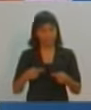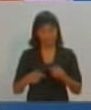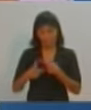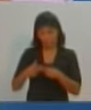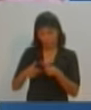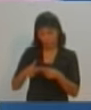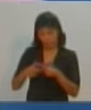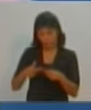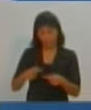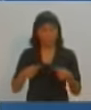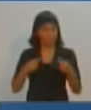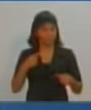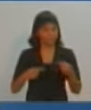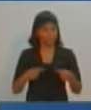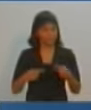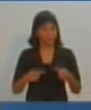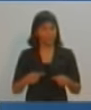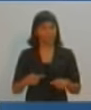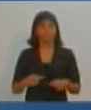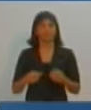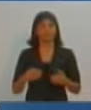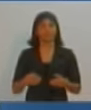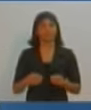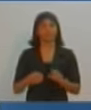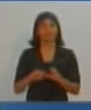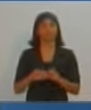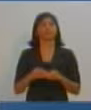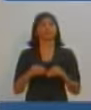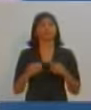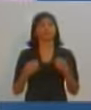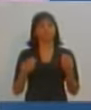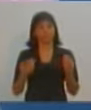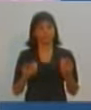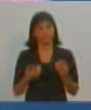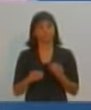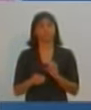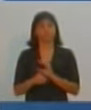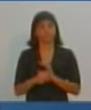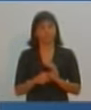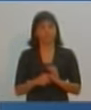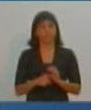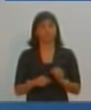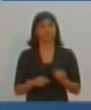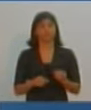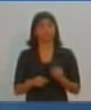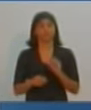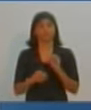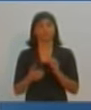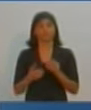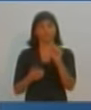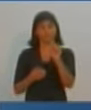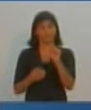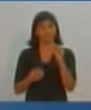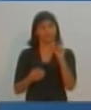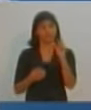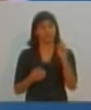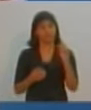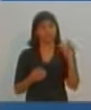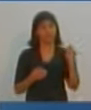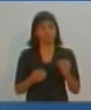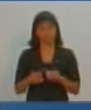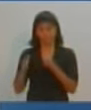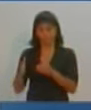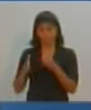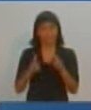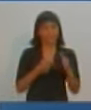E no meu governo, com o apoio da população, nós iremos colocar pessoas que estejam lá pelo mérito. É uma grande diferença. E todos os